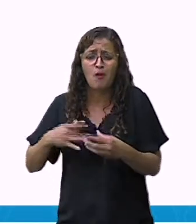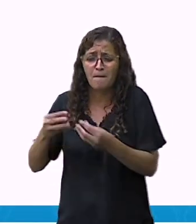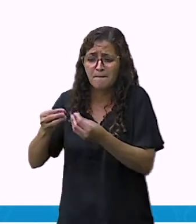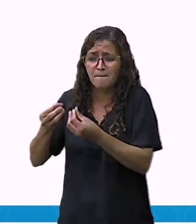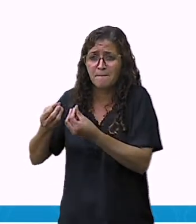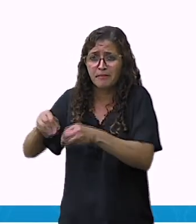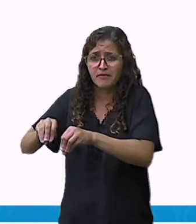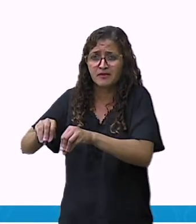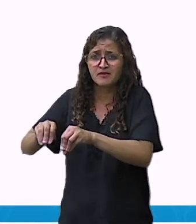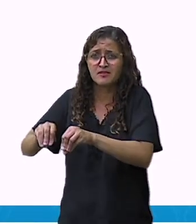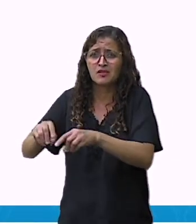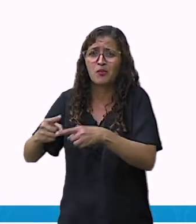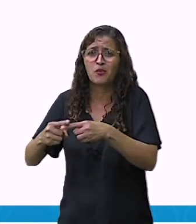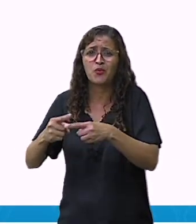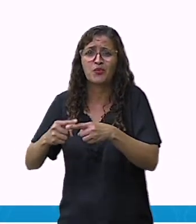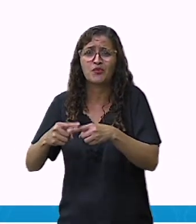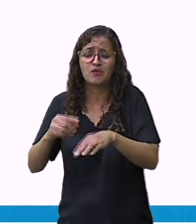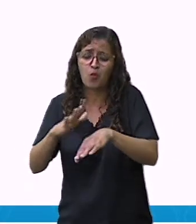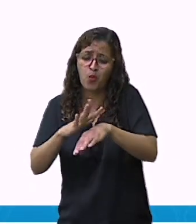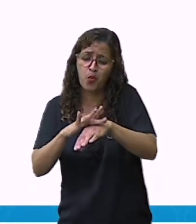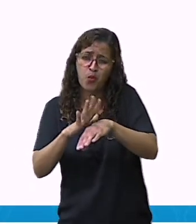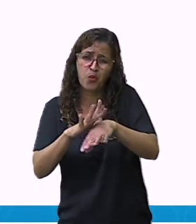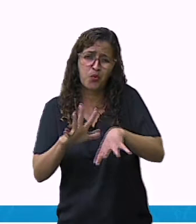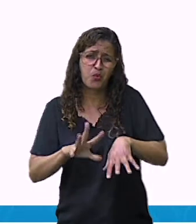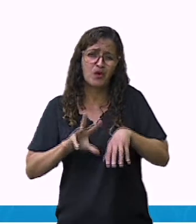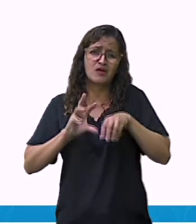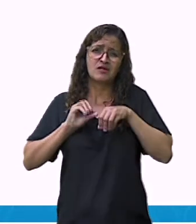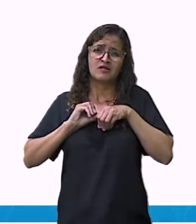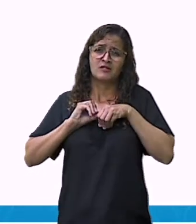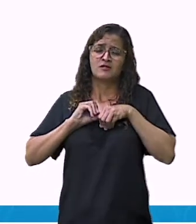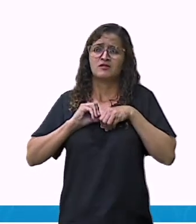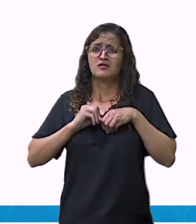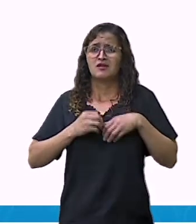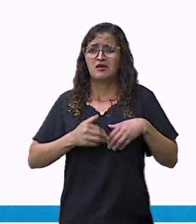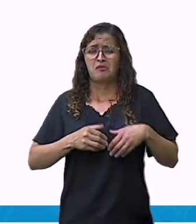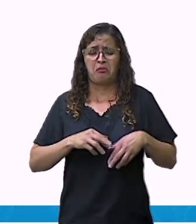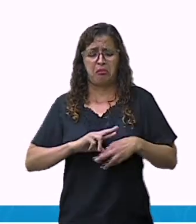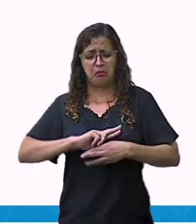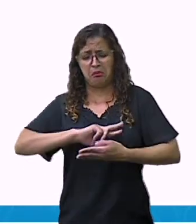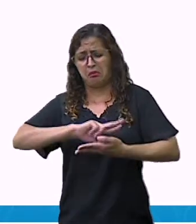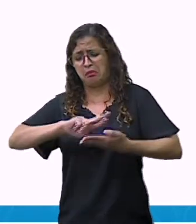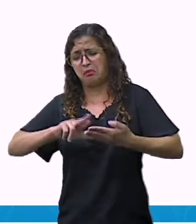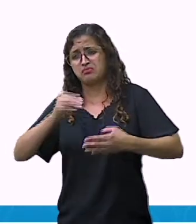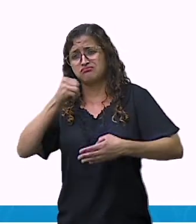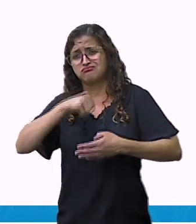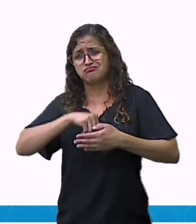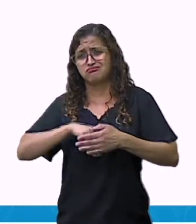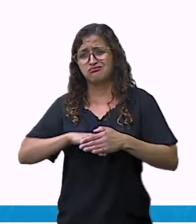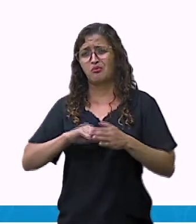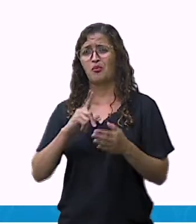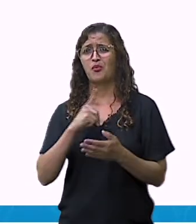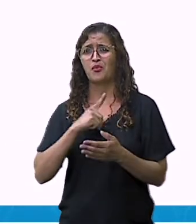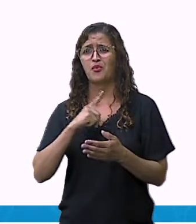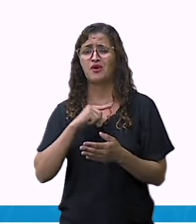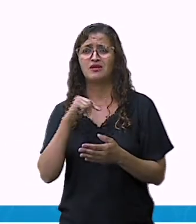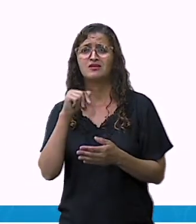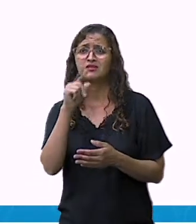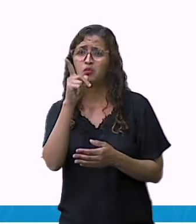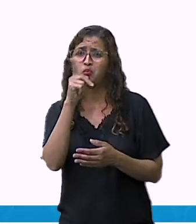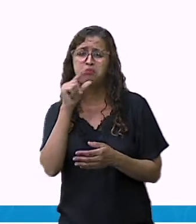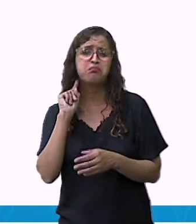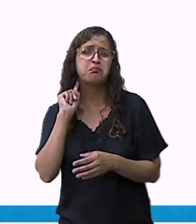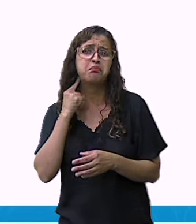o quê? Uma diarreia. Você pode ter uma cólica abdominal com a água contaminada. Uma